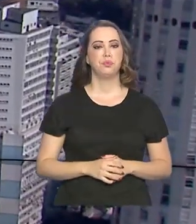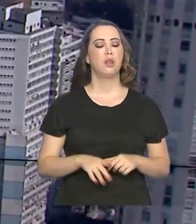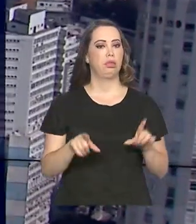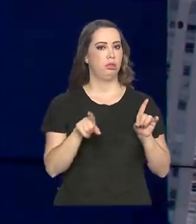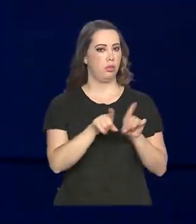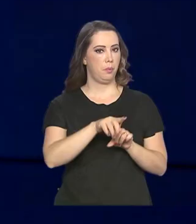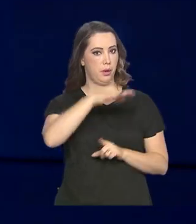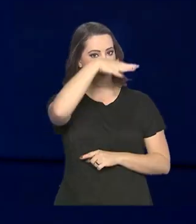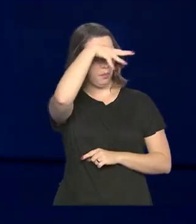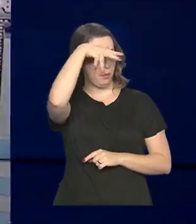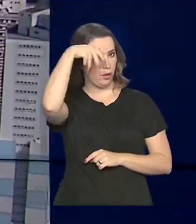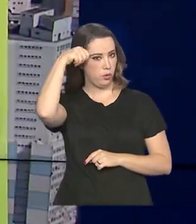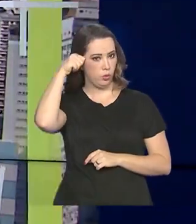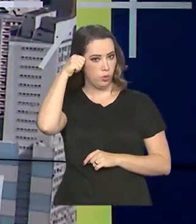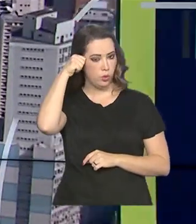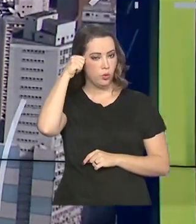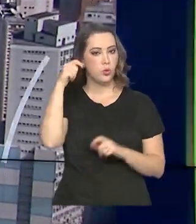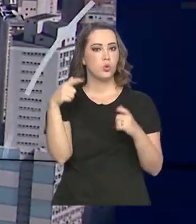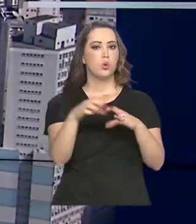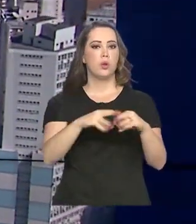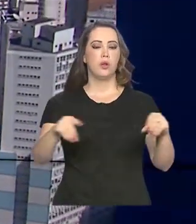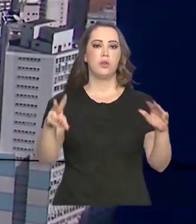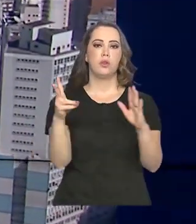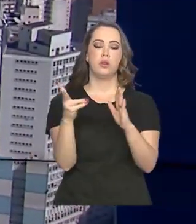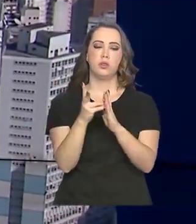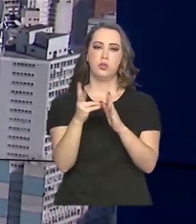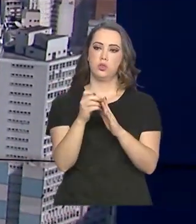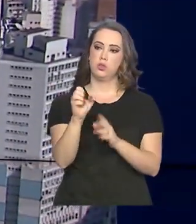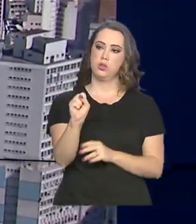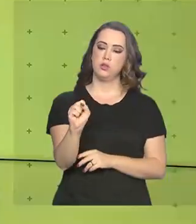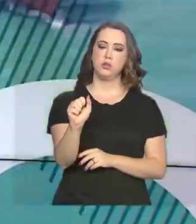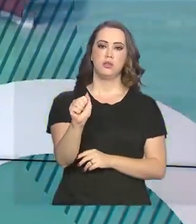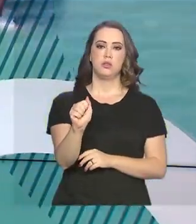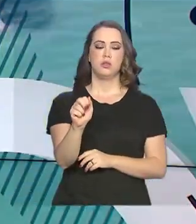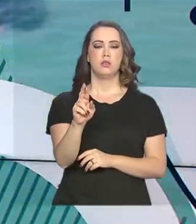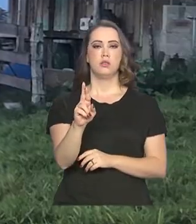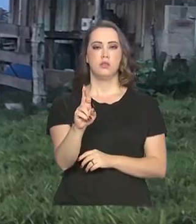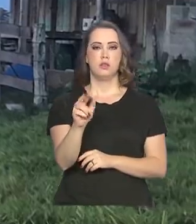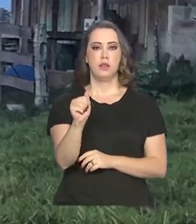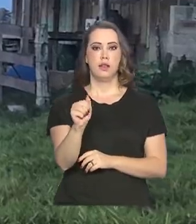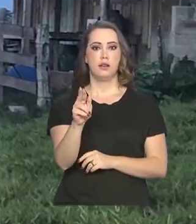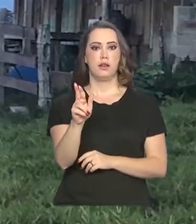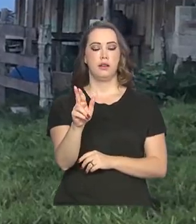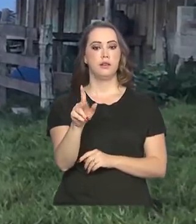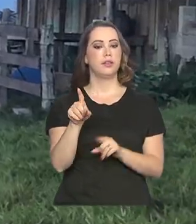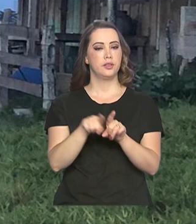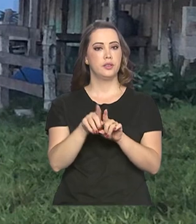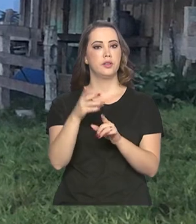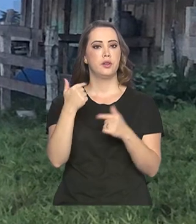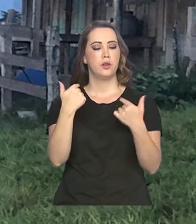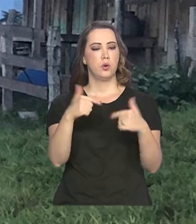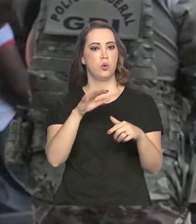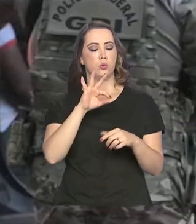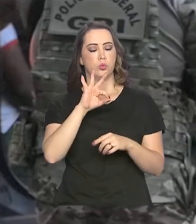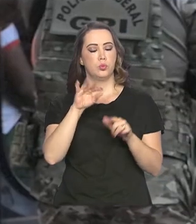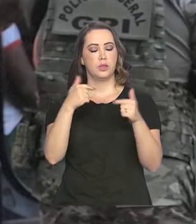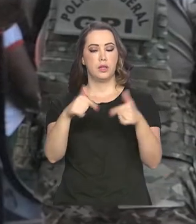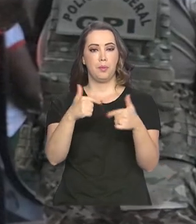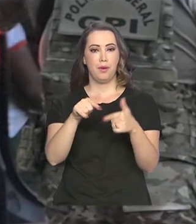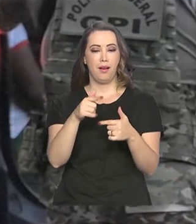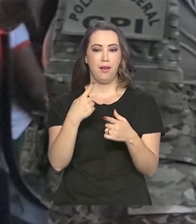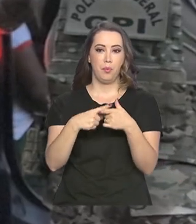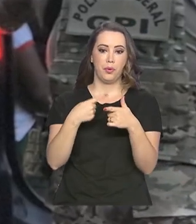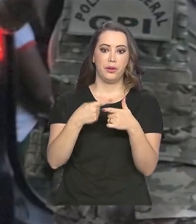indígena Sararé, a Polícia Federal faz uma operação para combater organização criminosa que atuava na extração